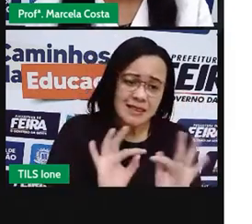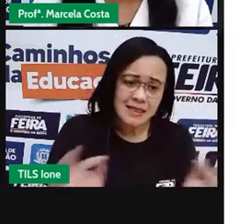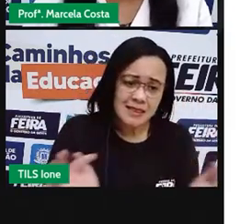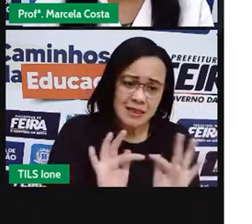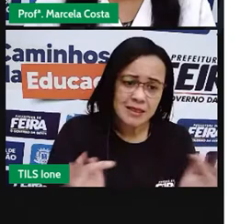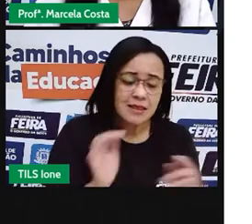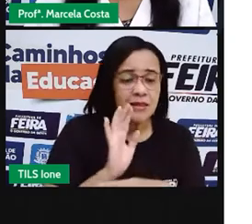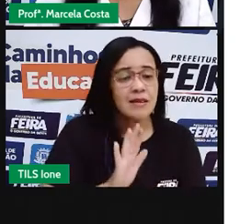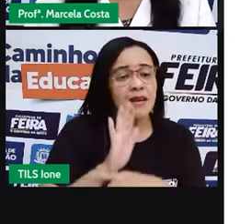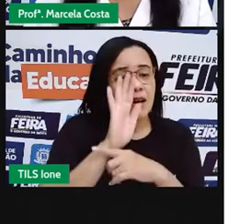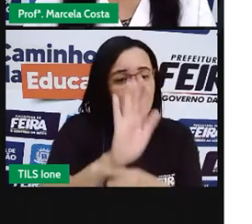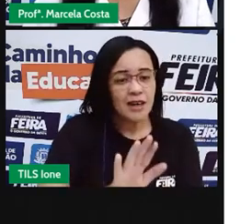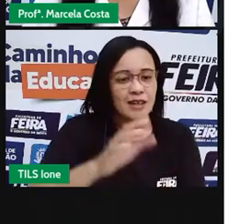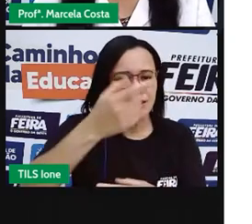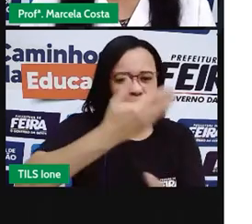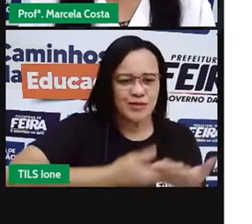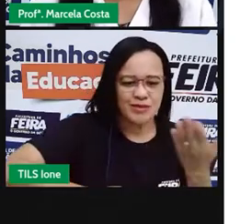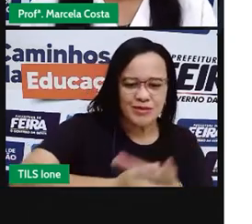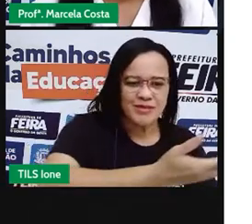as outras pessoas.